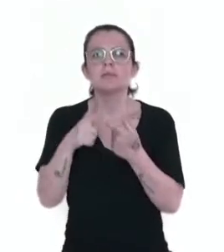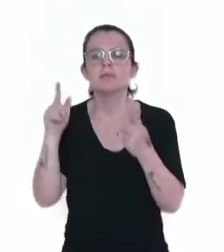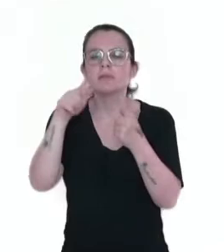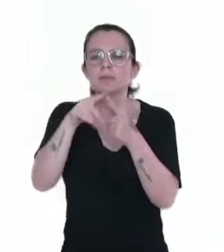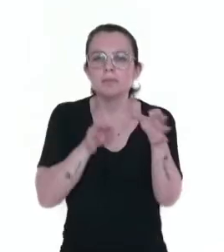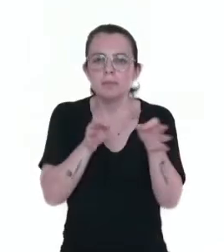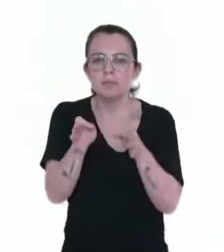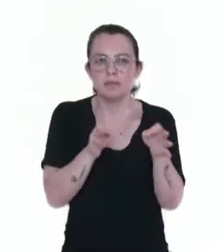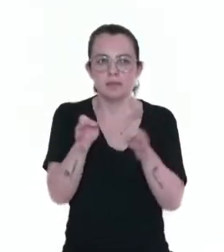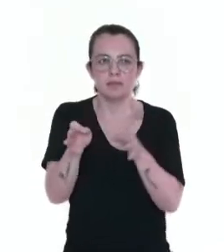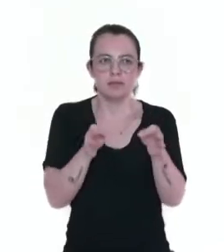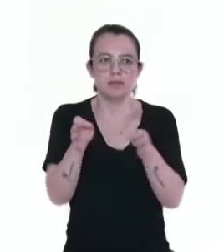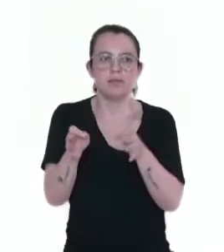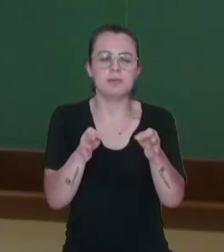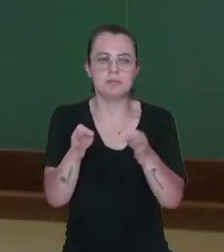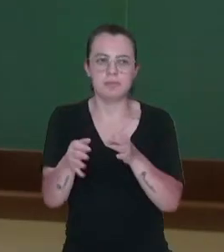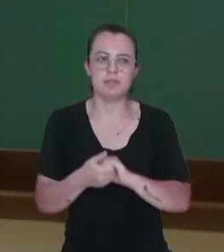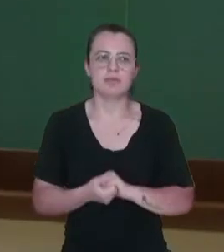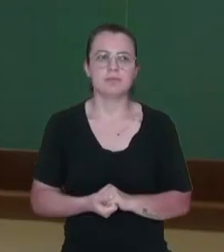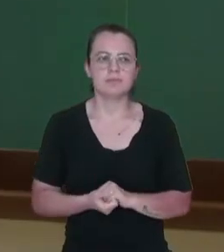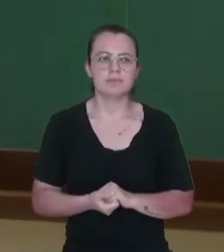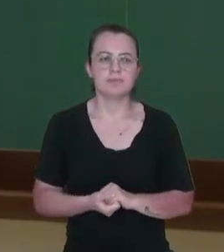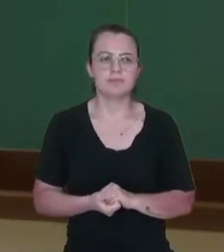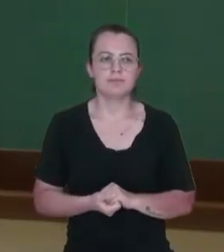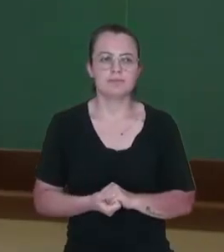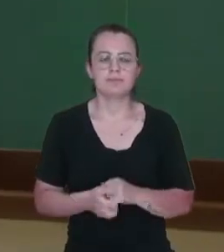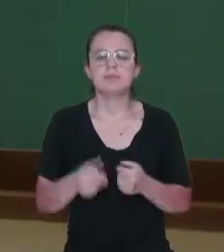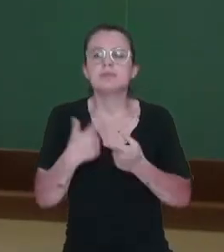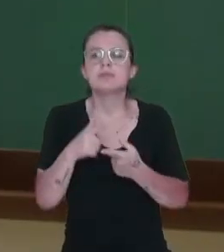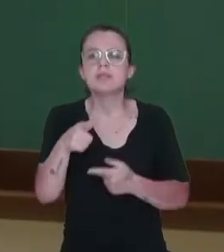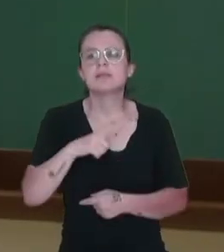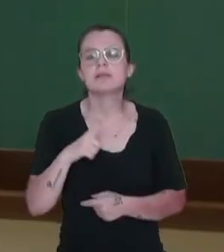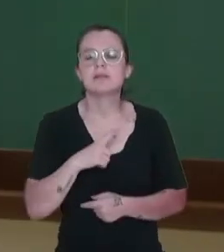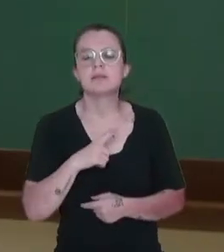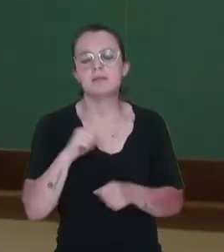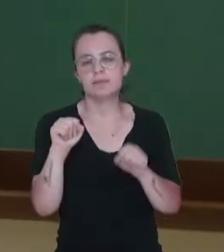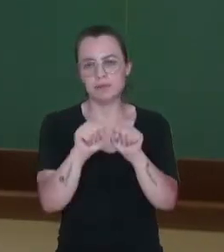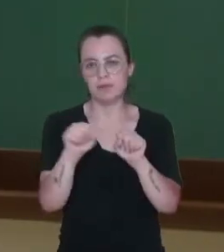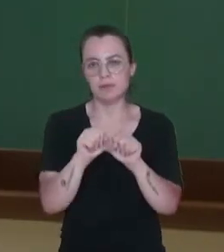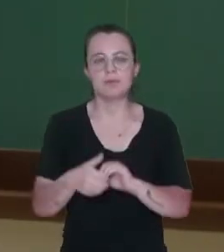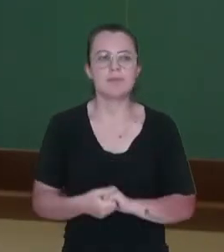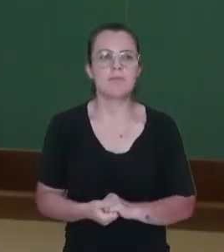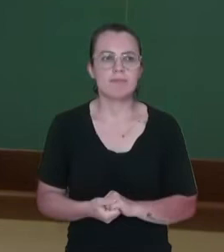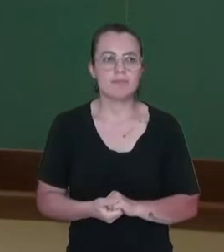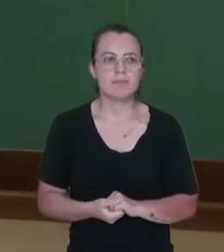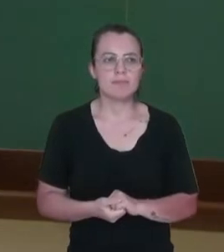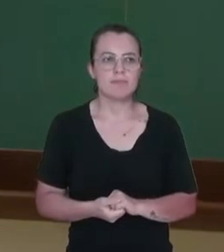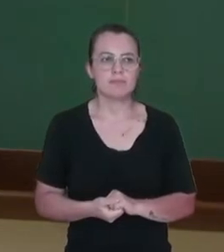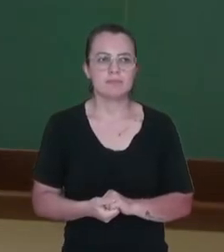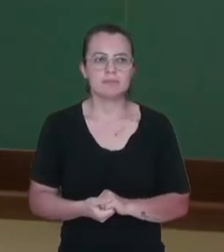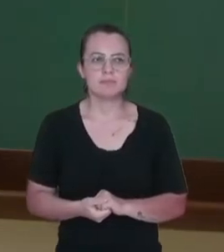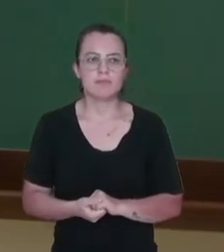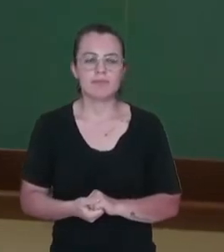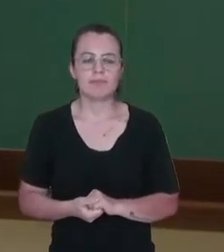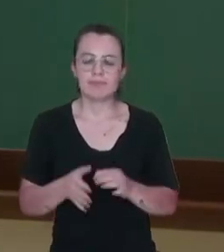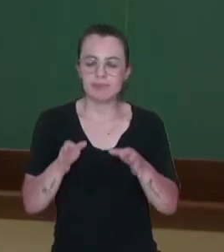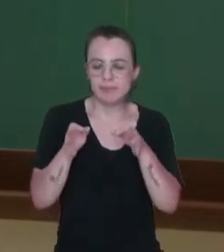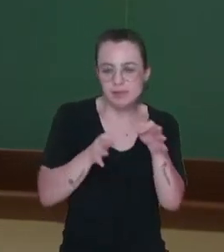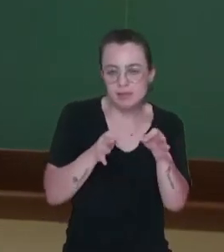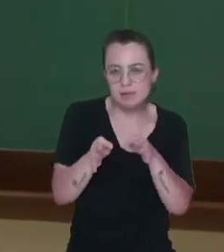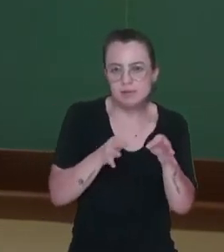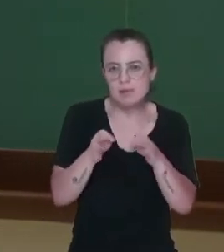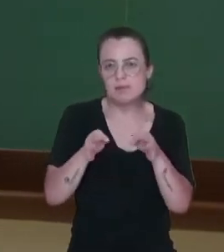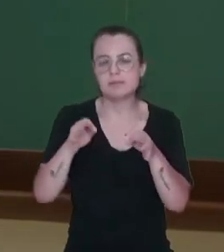finalidade ali de análise, planejamento, para que que é feita a regionalização, né? Para planejar